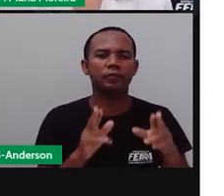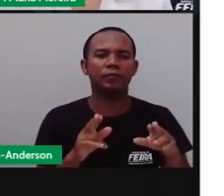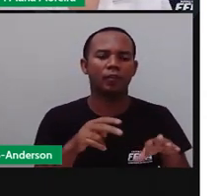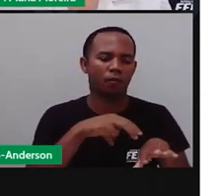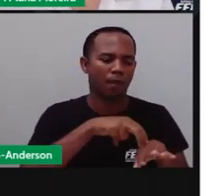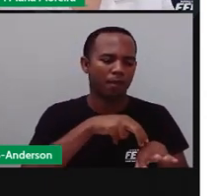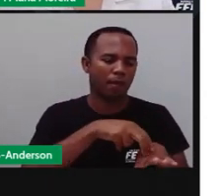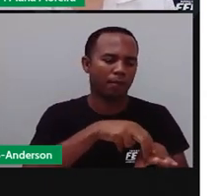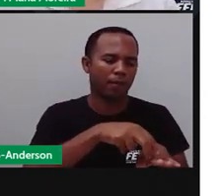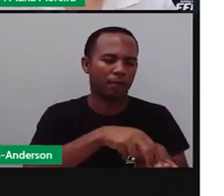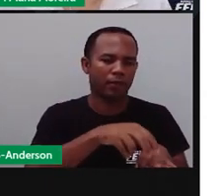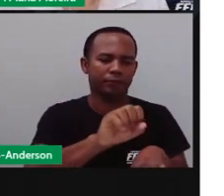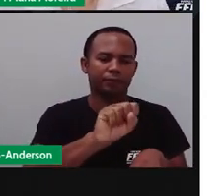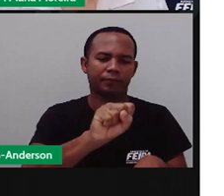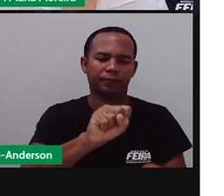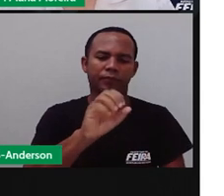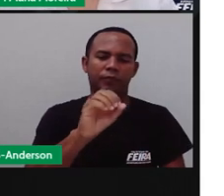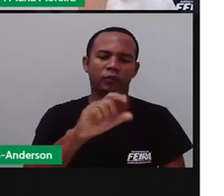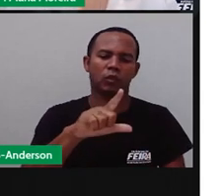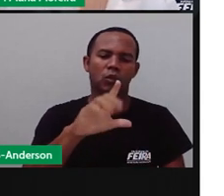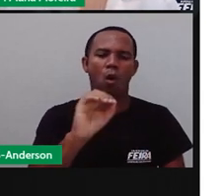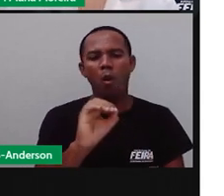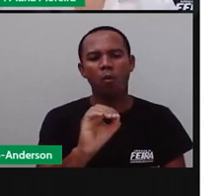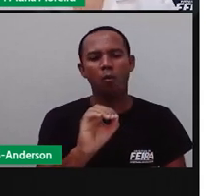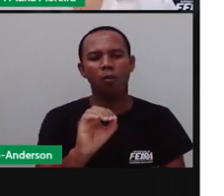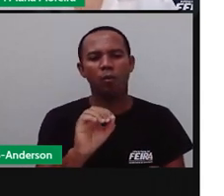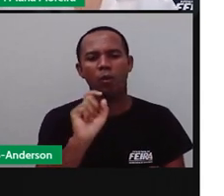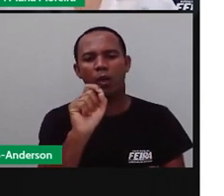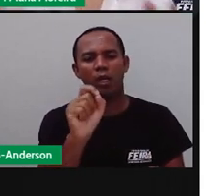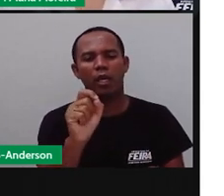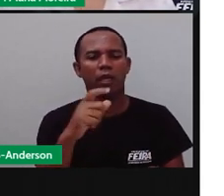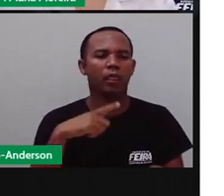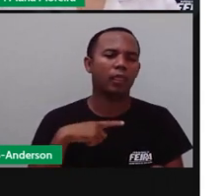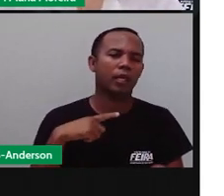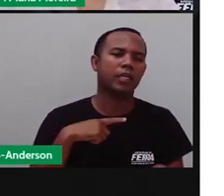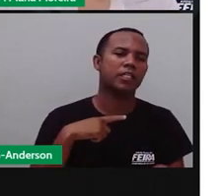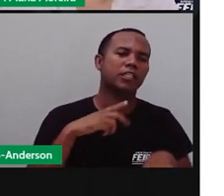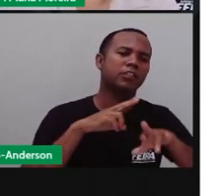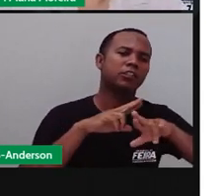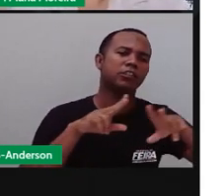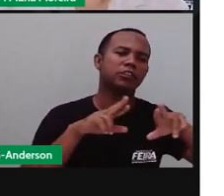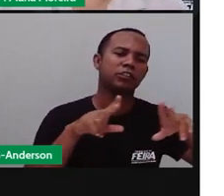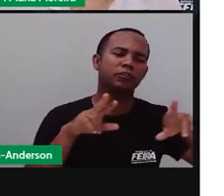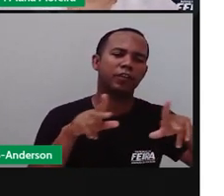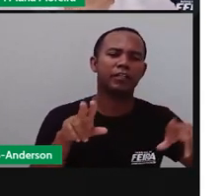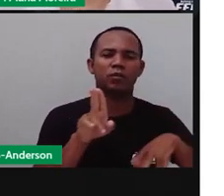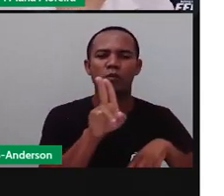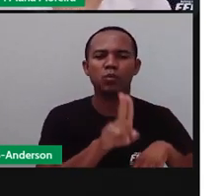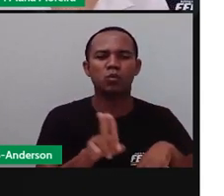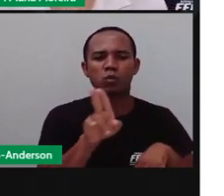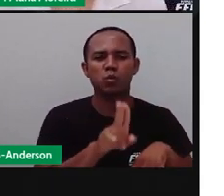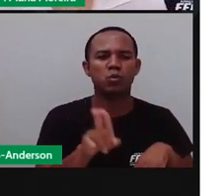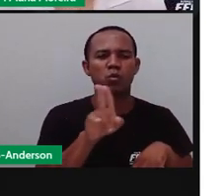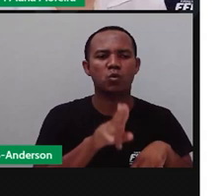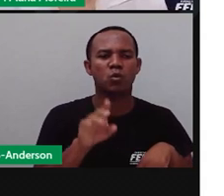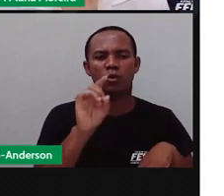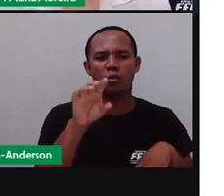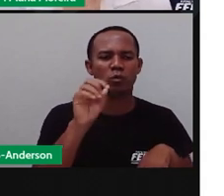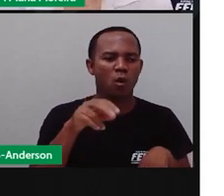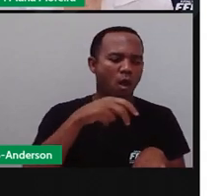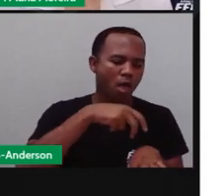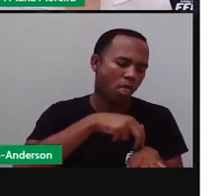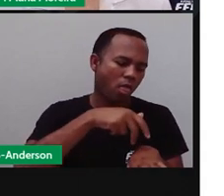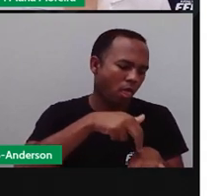neste momento. Então, isto aqui é o solo. Mas o solo tem outras funções que não é só a gente estar aqui em cima e pisando, né?